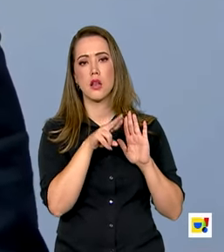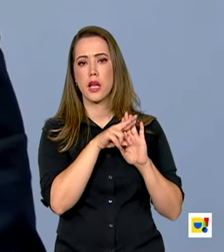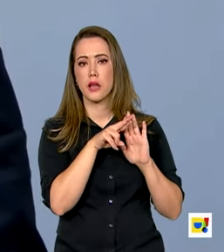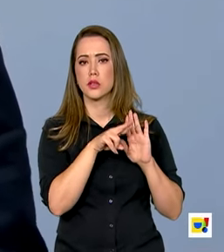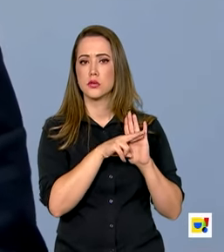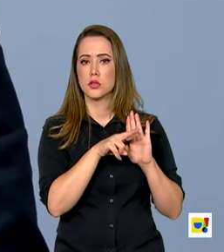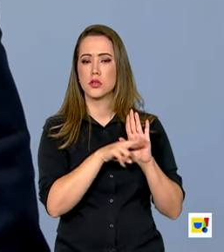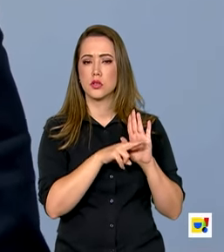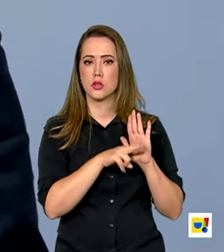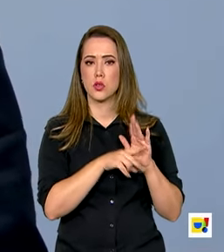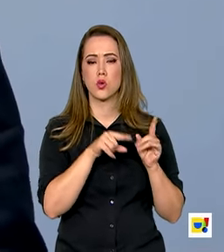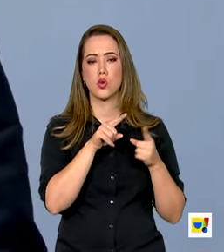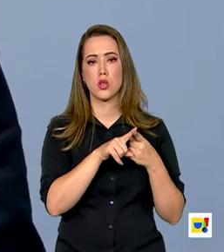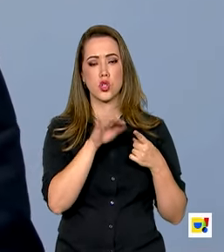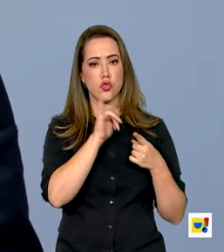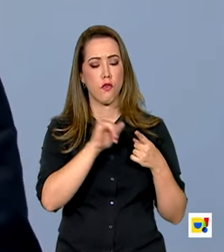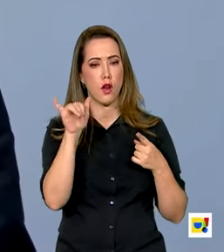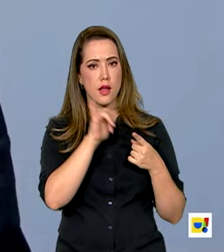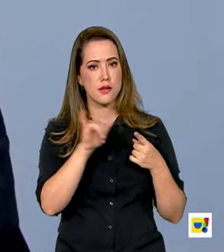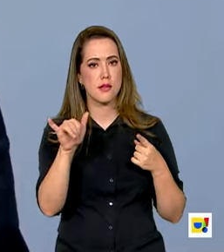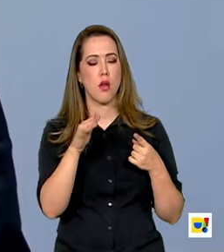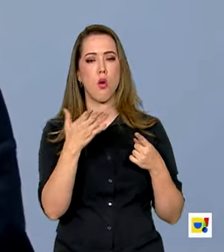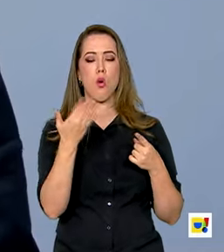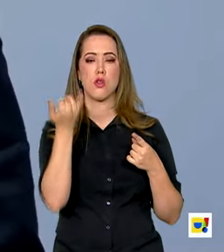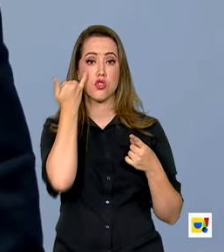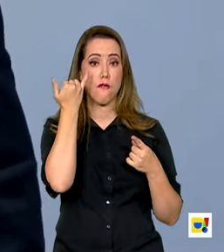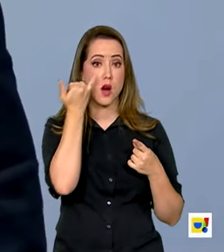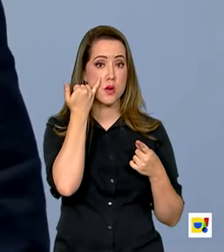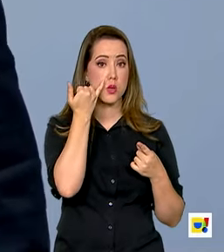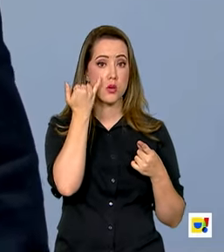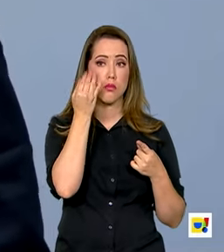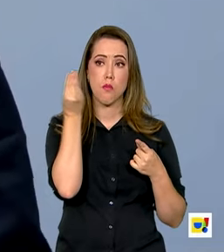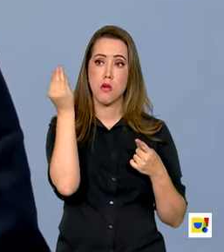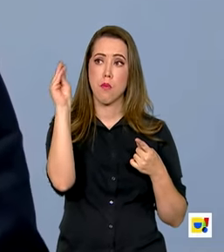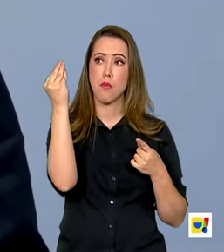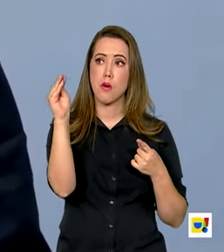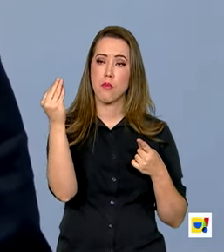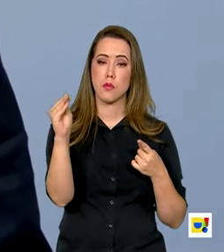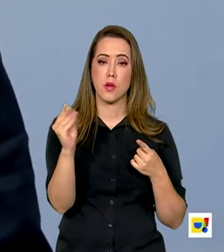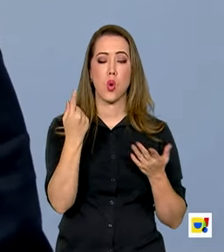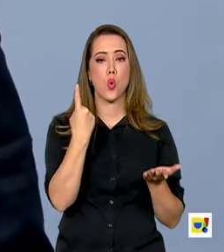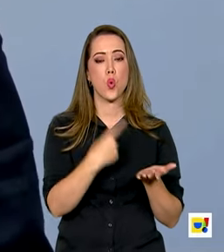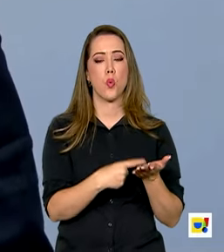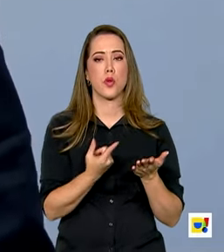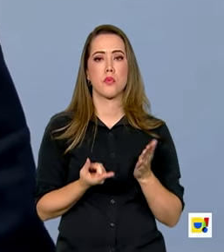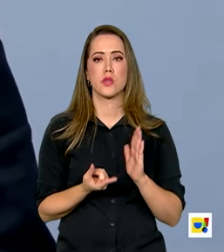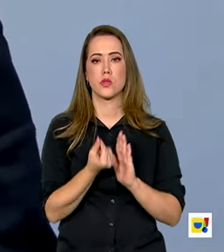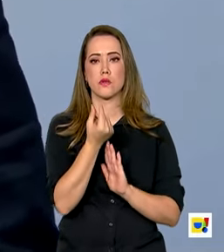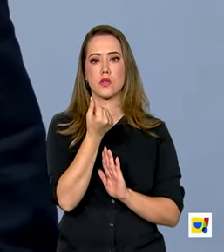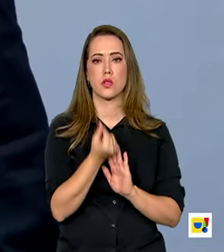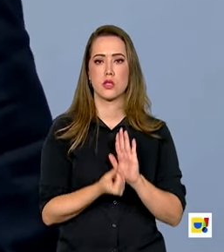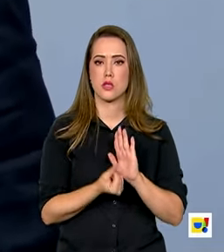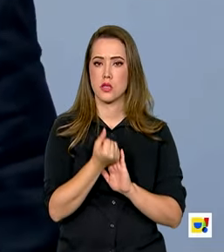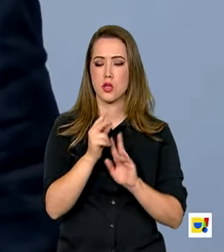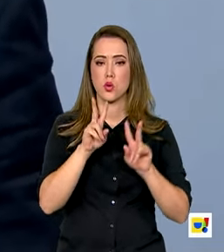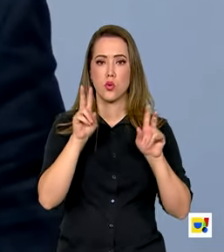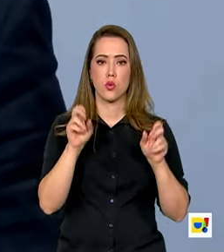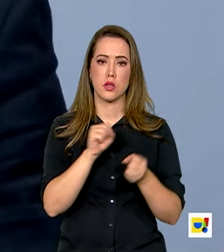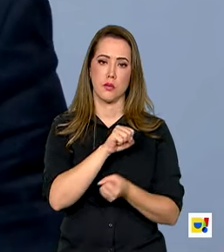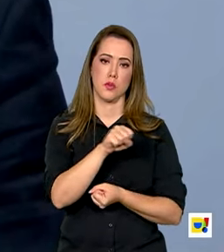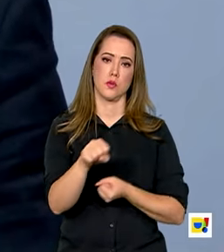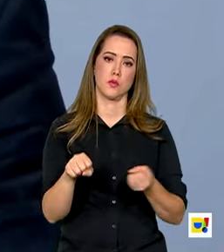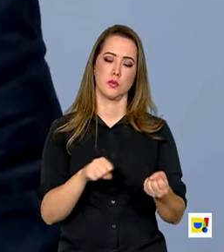sobre reportes, sobre divulgação de informações em relação a compromissos financeiros associados à pauta de